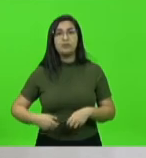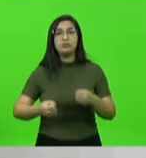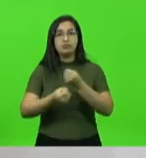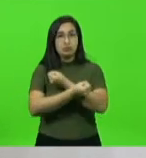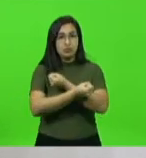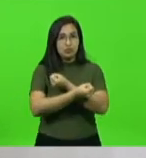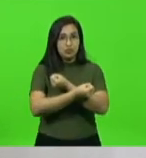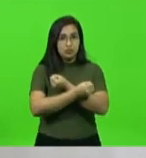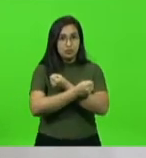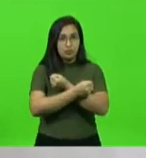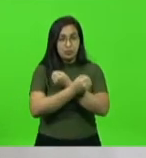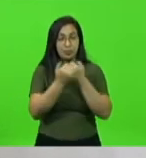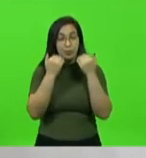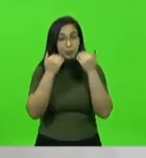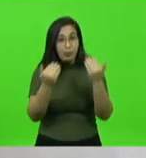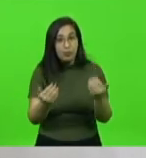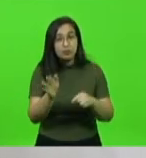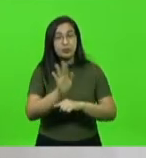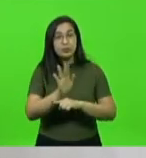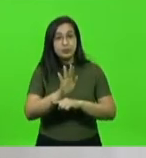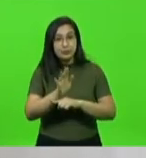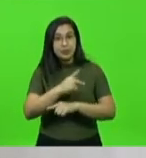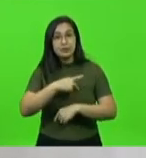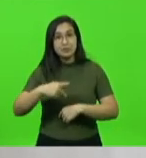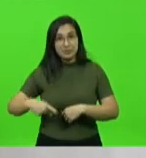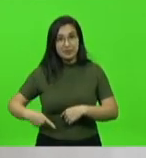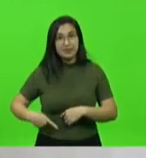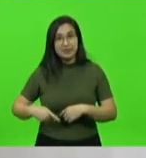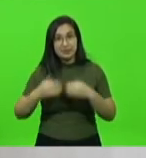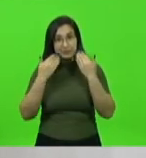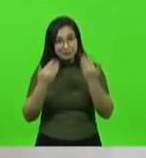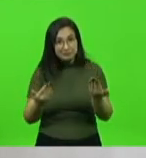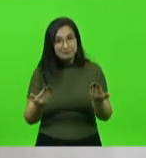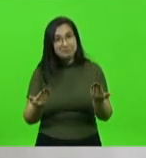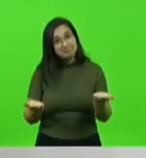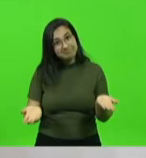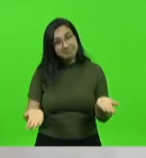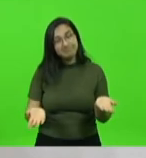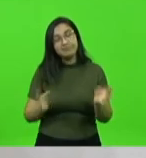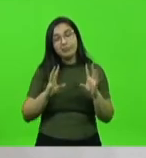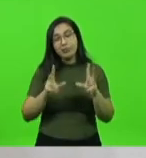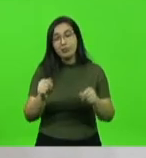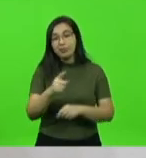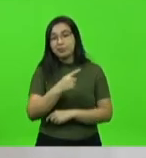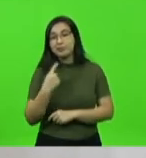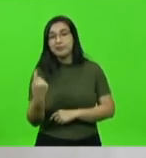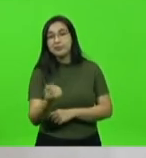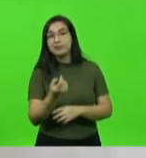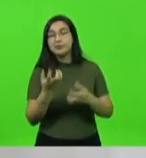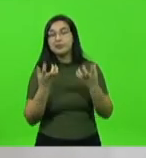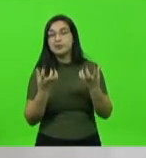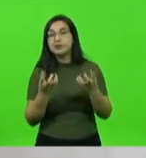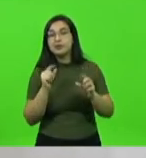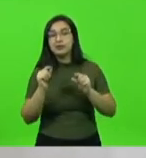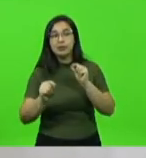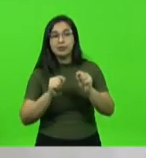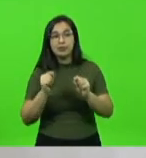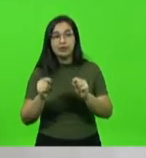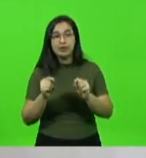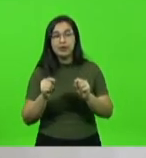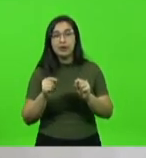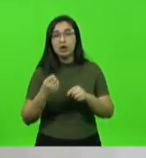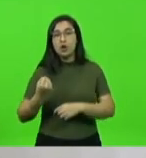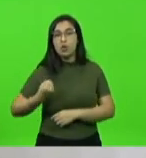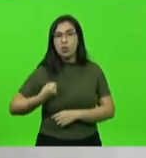presidente. Logicamente, eu e todos aqui, todos nós, gostaríamos que os índices